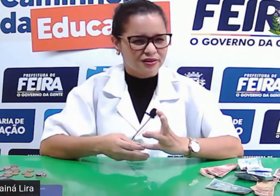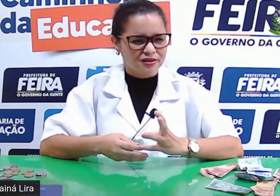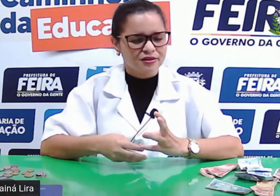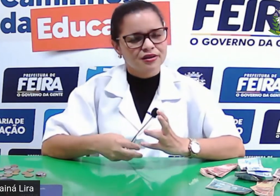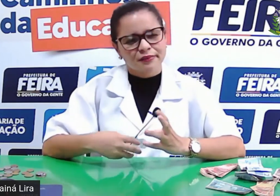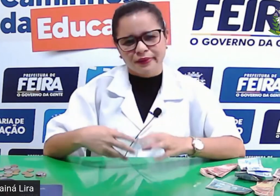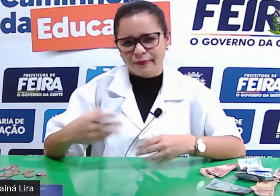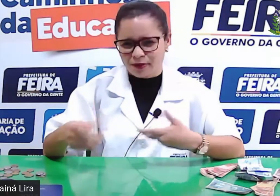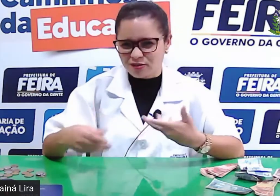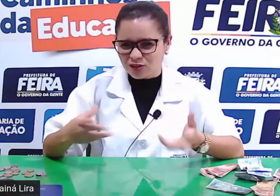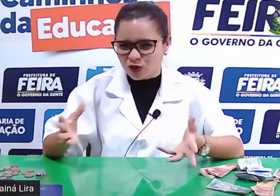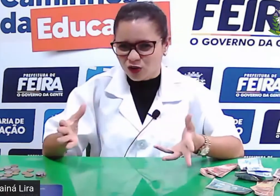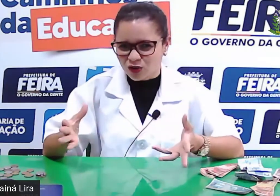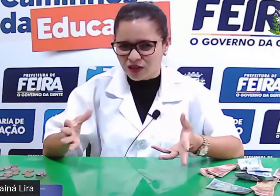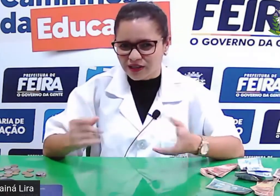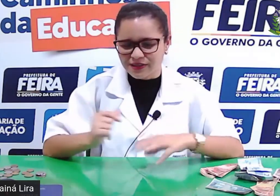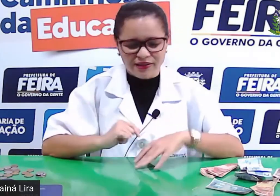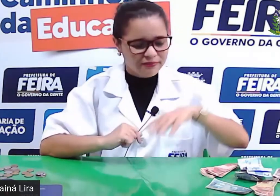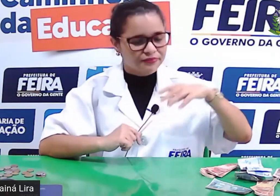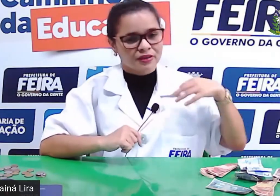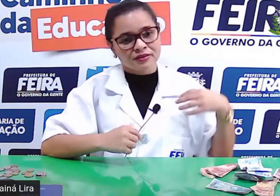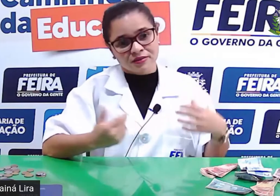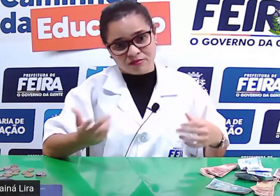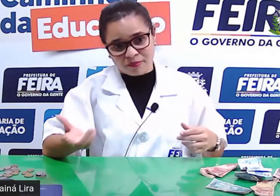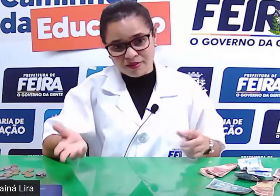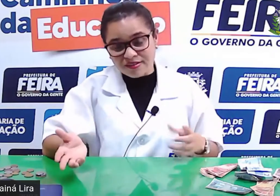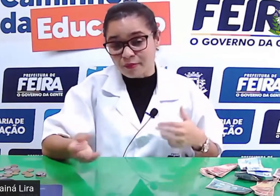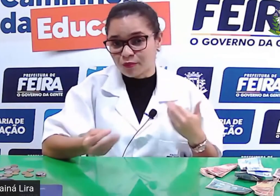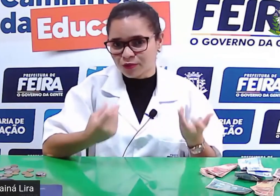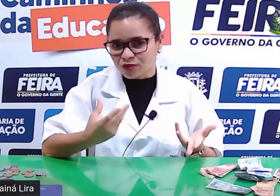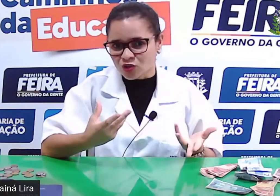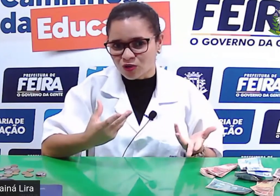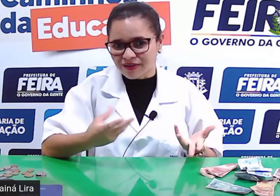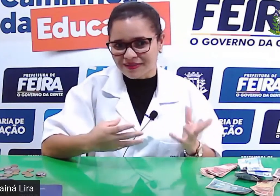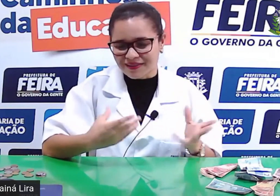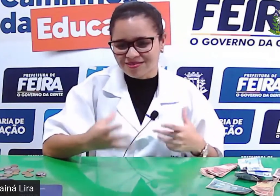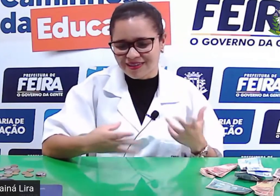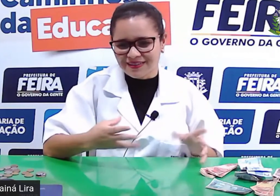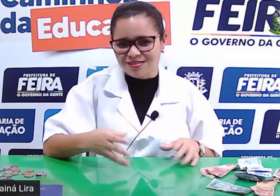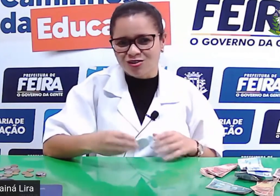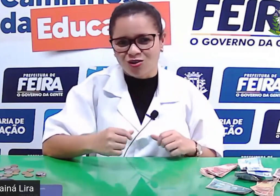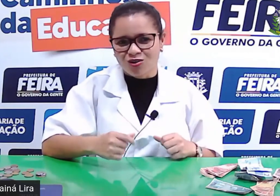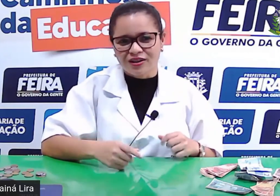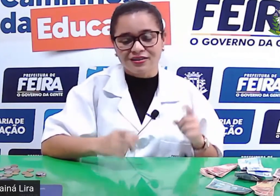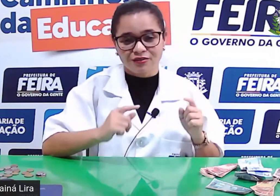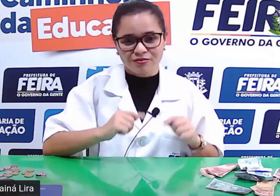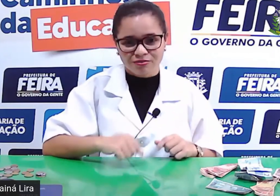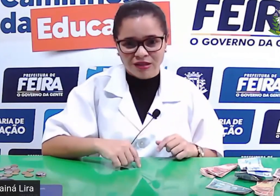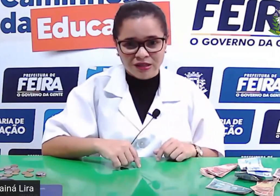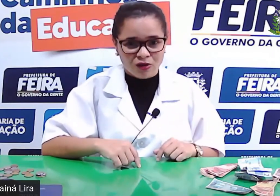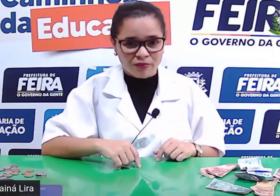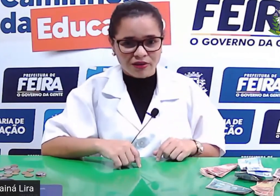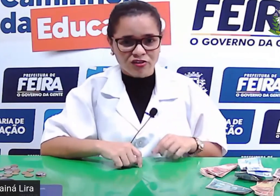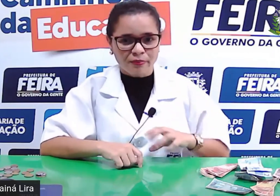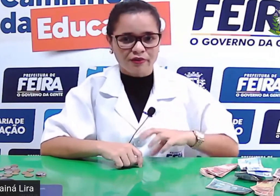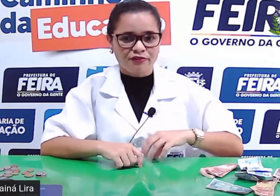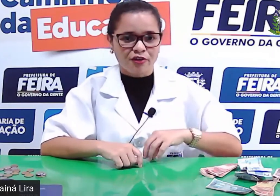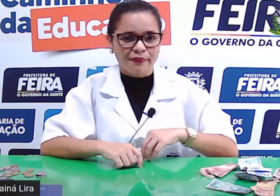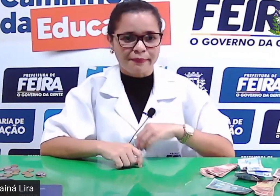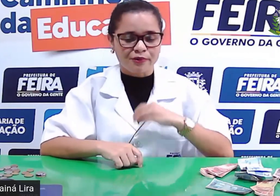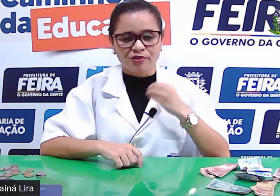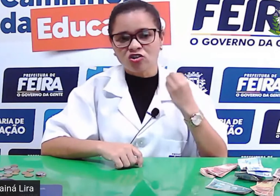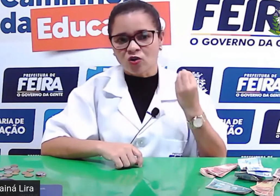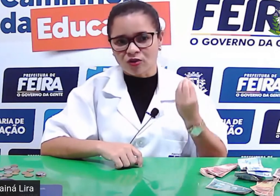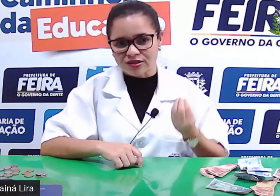manhã, para ir para a escola, também sai muito achocolatado na escola, então como é que a gente pode